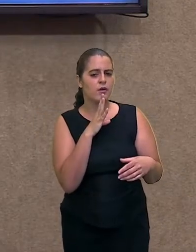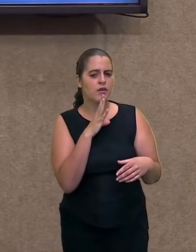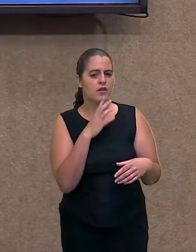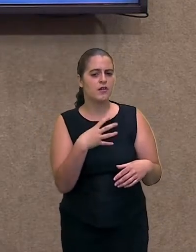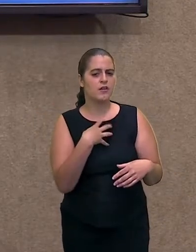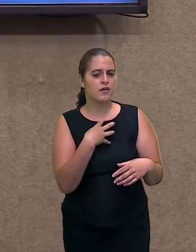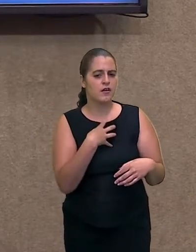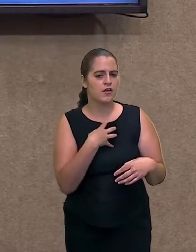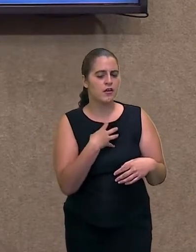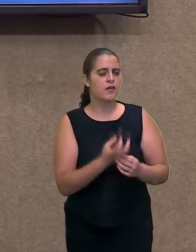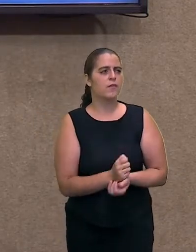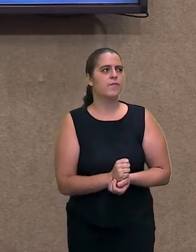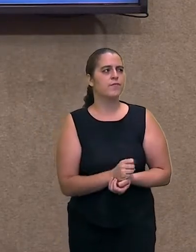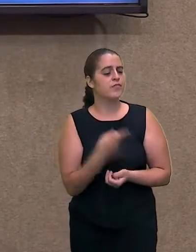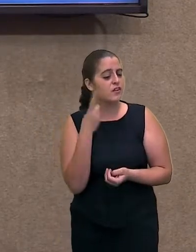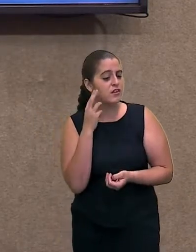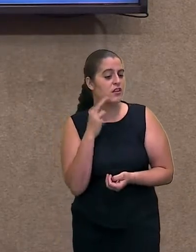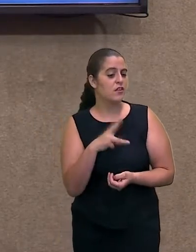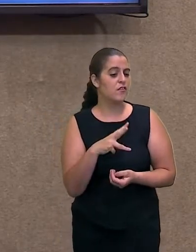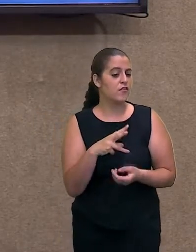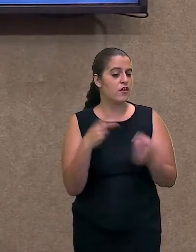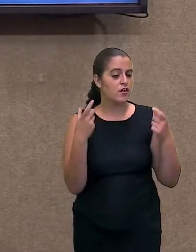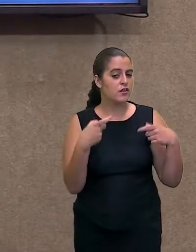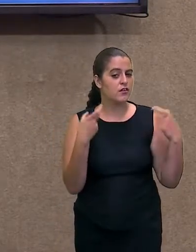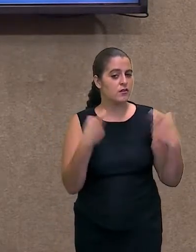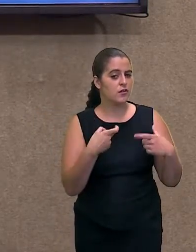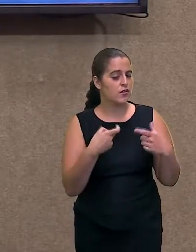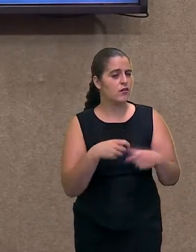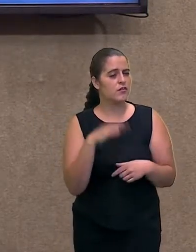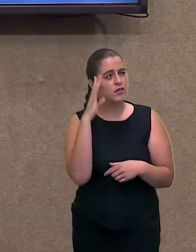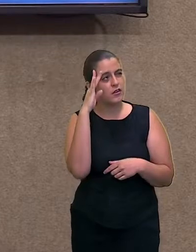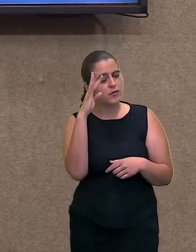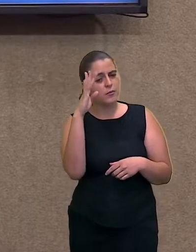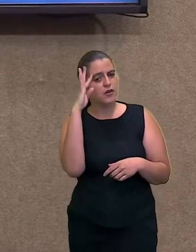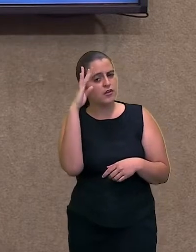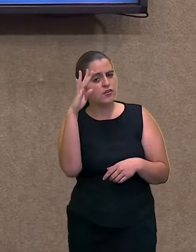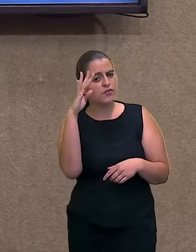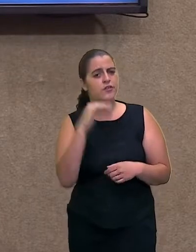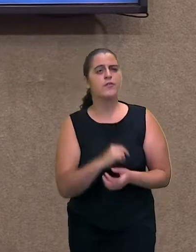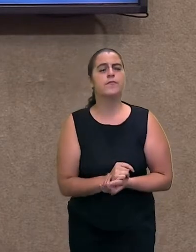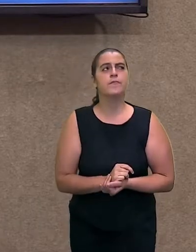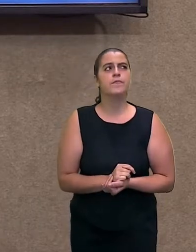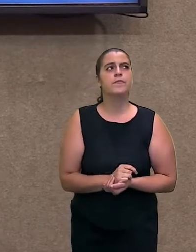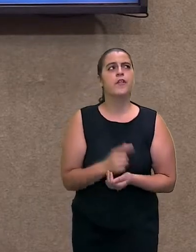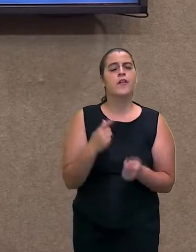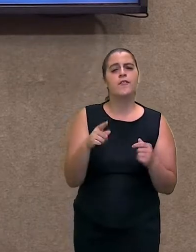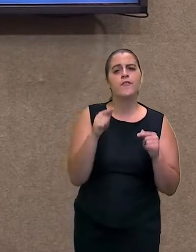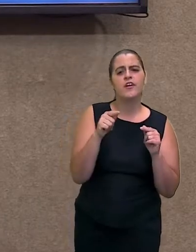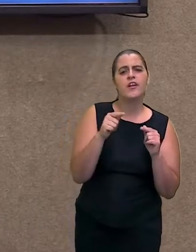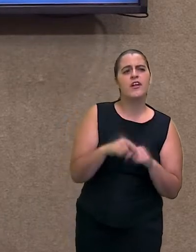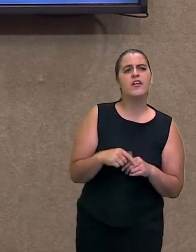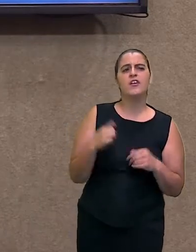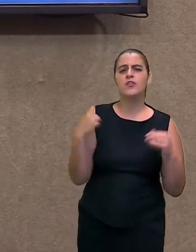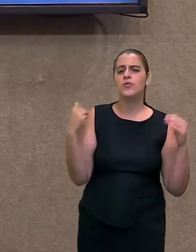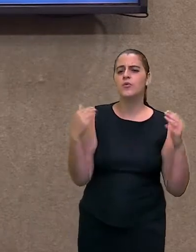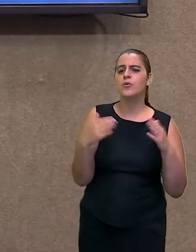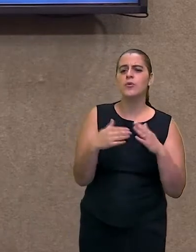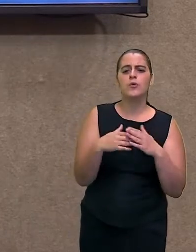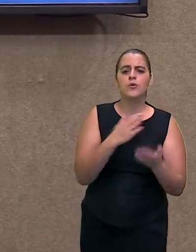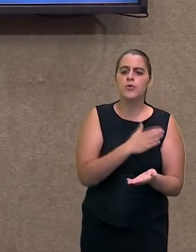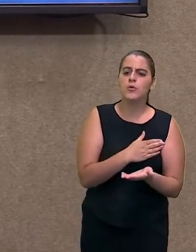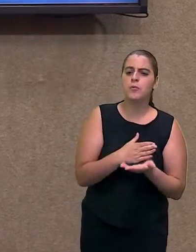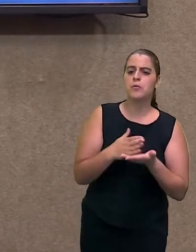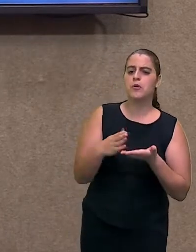lindo. E quando você pisa nesse lugar, que você imagina, né? Que foi ali que tudo começou,